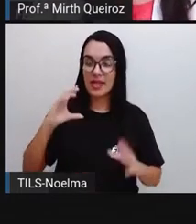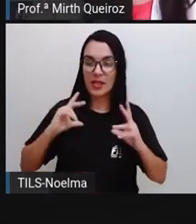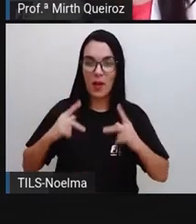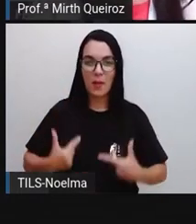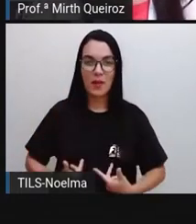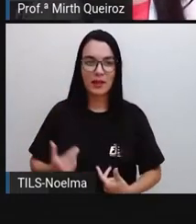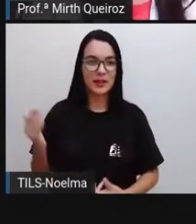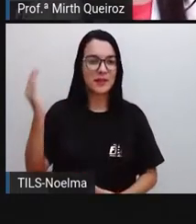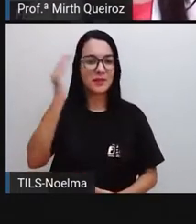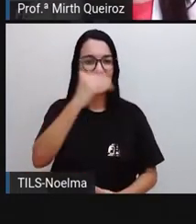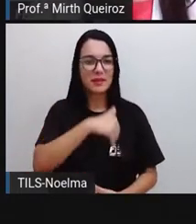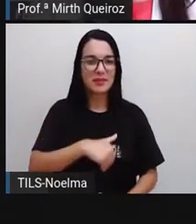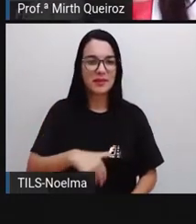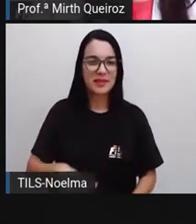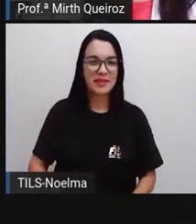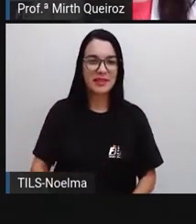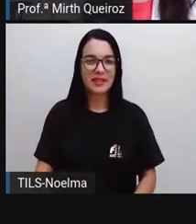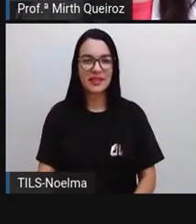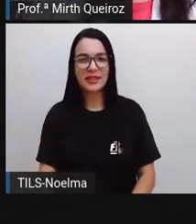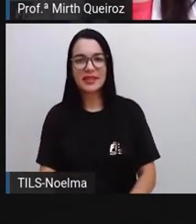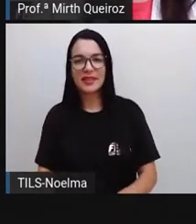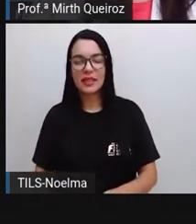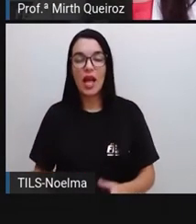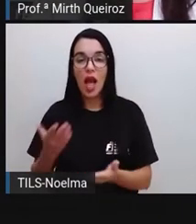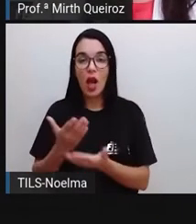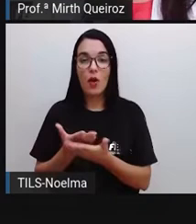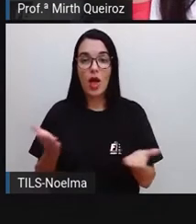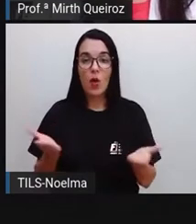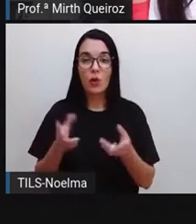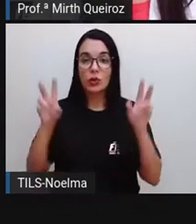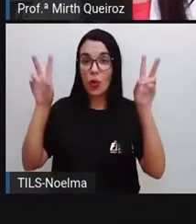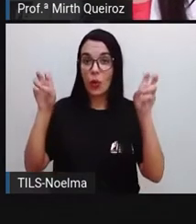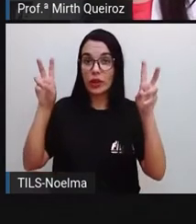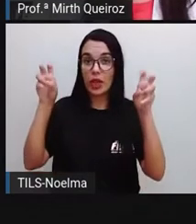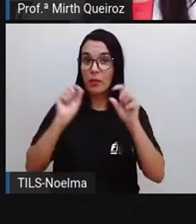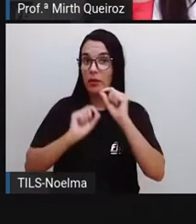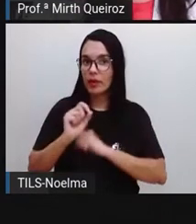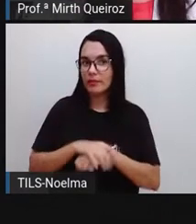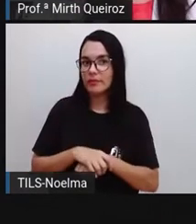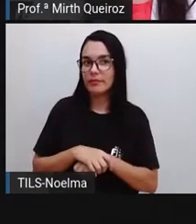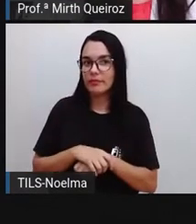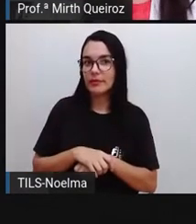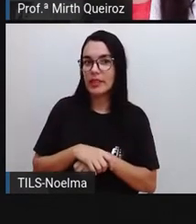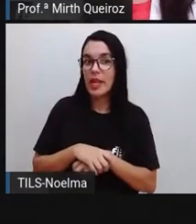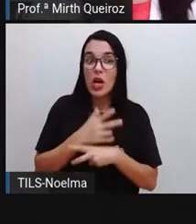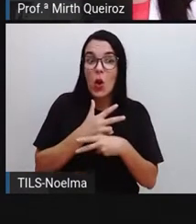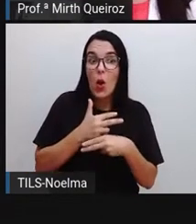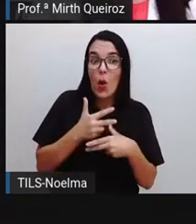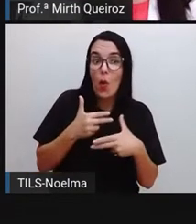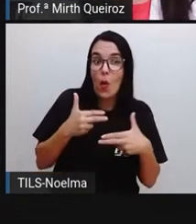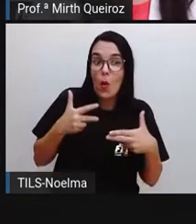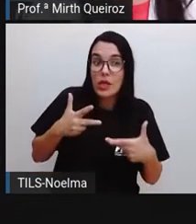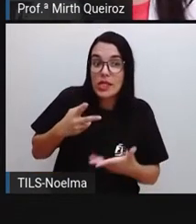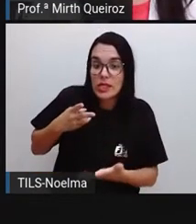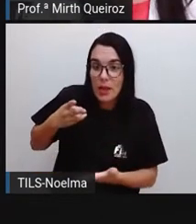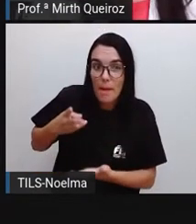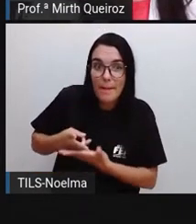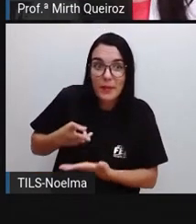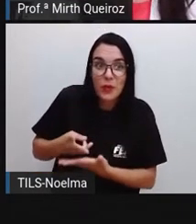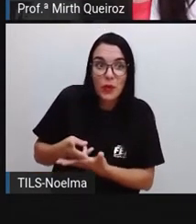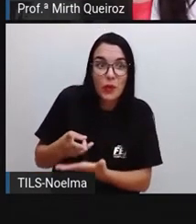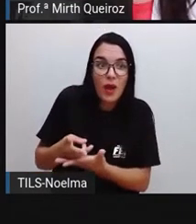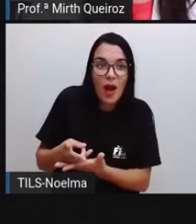aula! Na aula de hoje nós iremos estudar sobre os bens duráveis e os bens não duráveis.